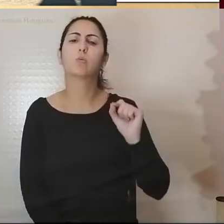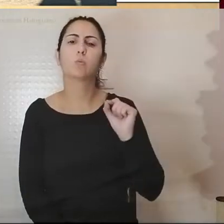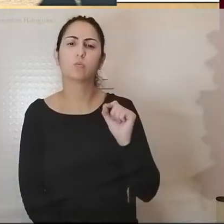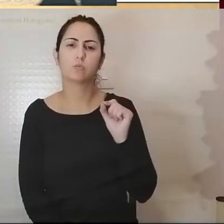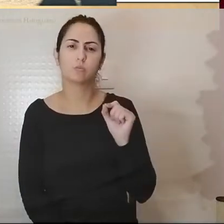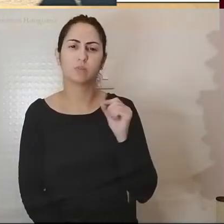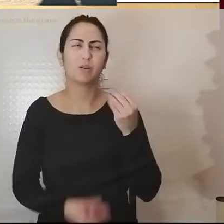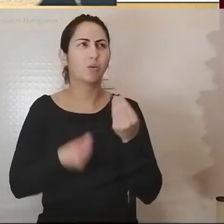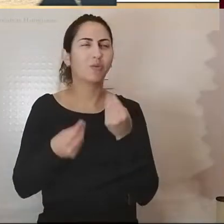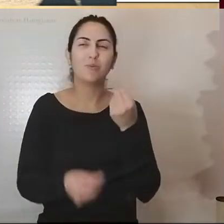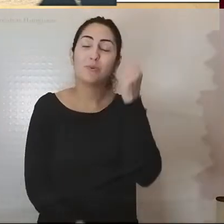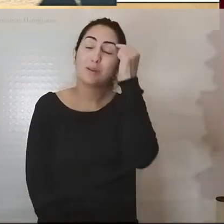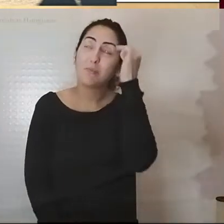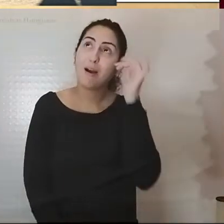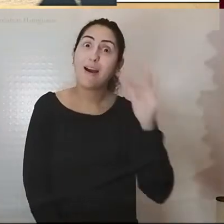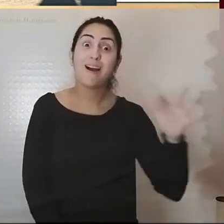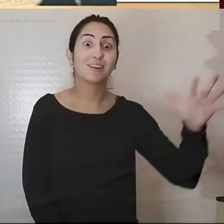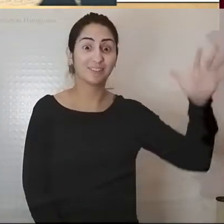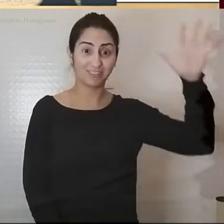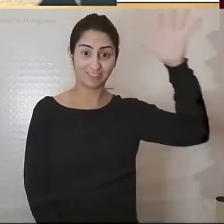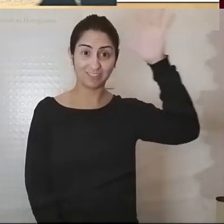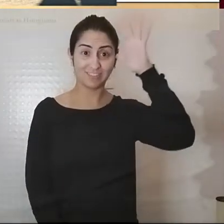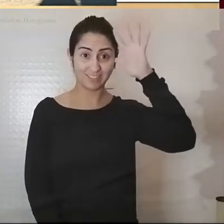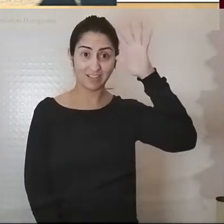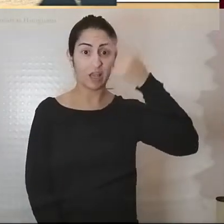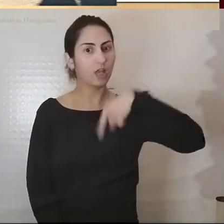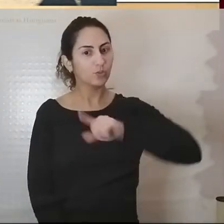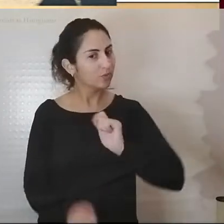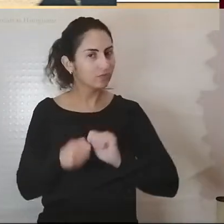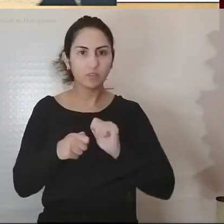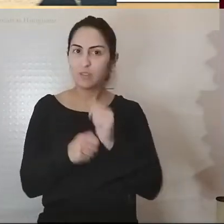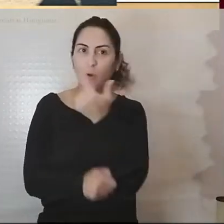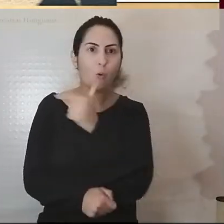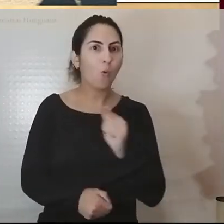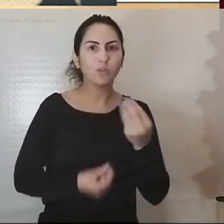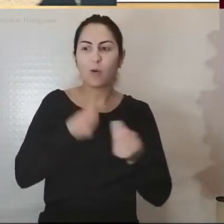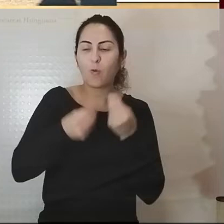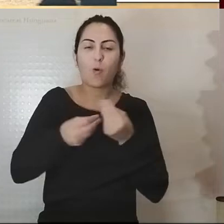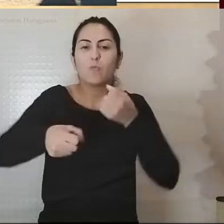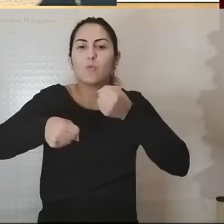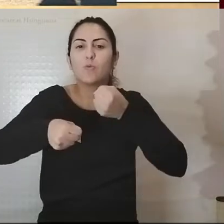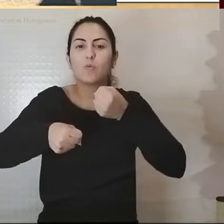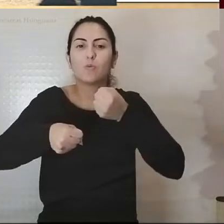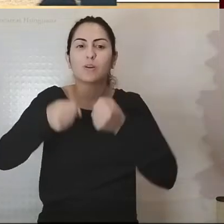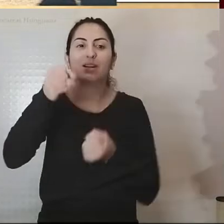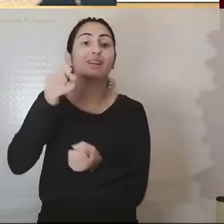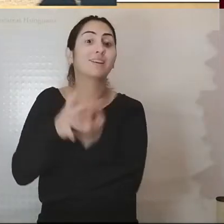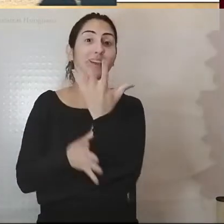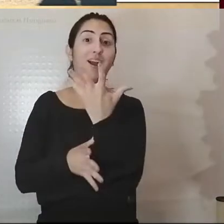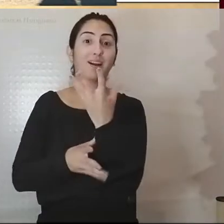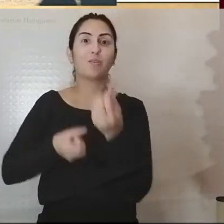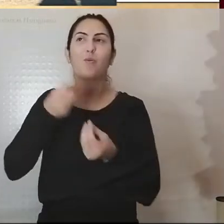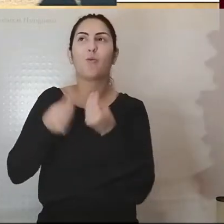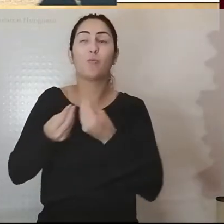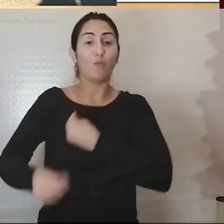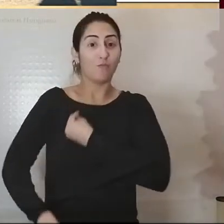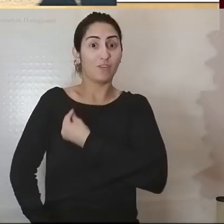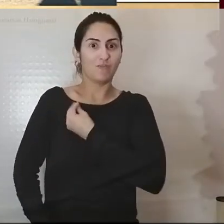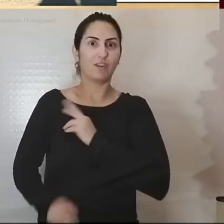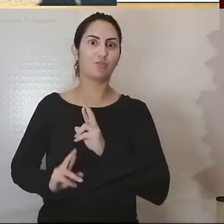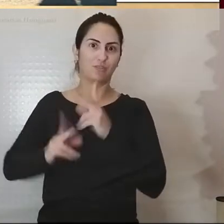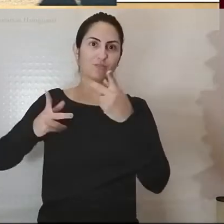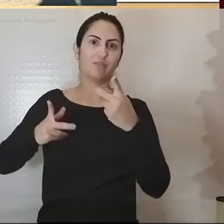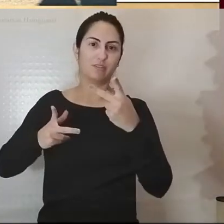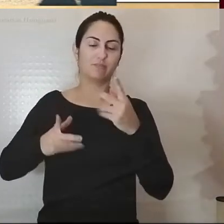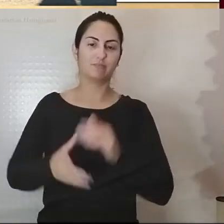imaginar e perspectivar outras possibilidades de construir alternativas de sobrevivência e de ser pessoa.